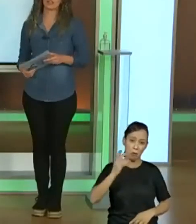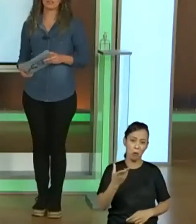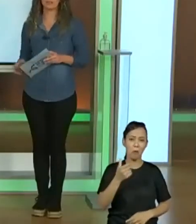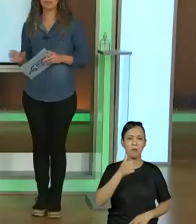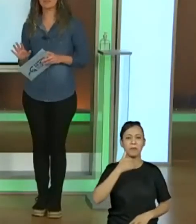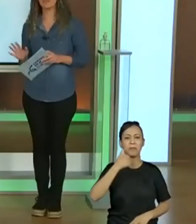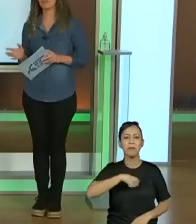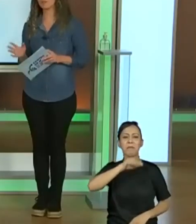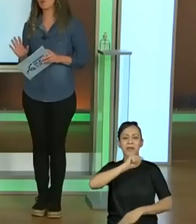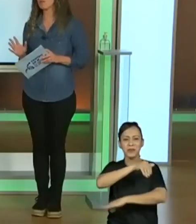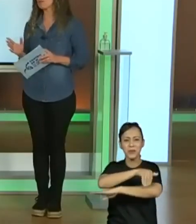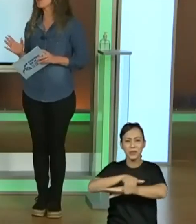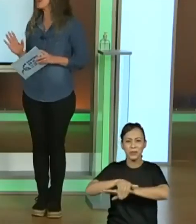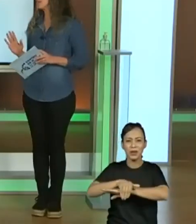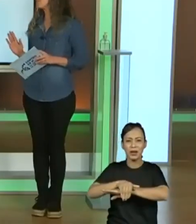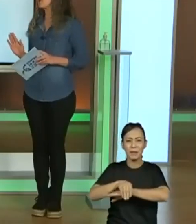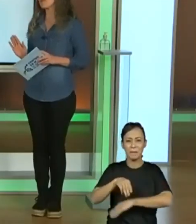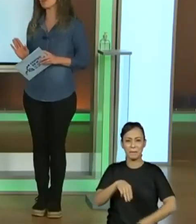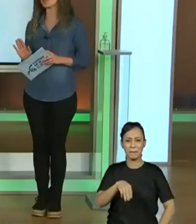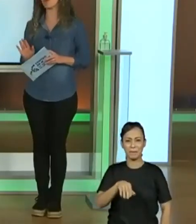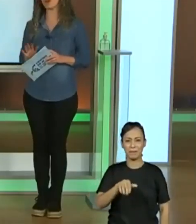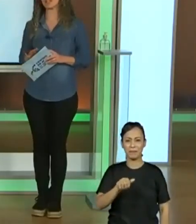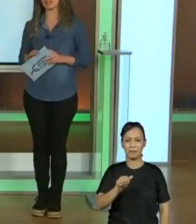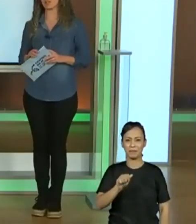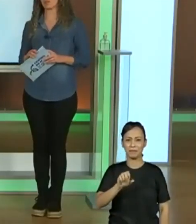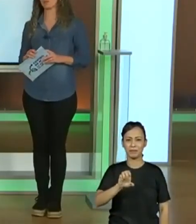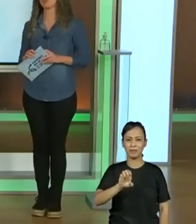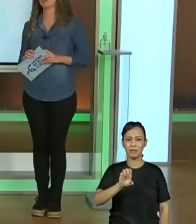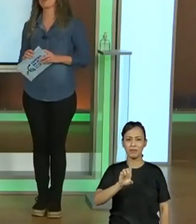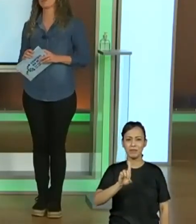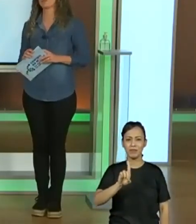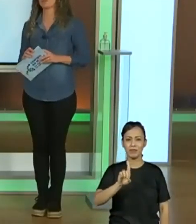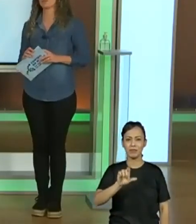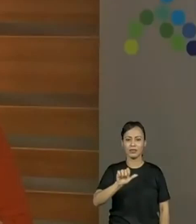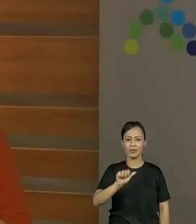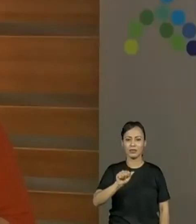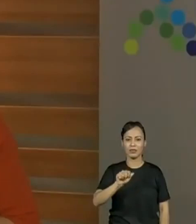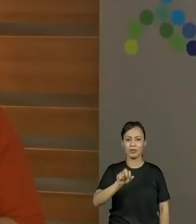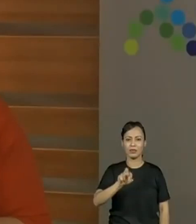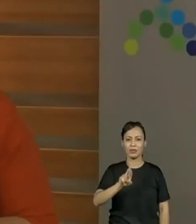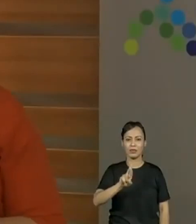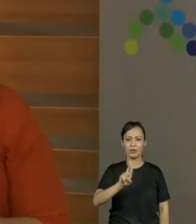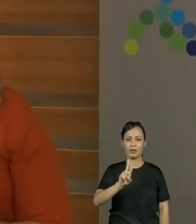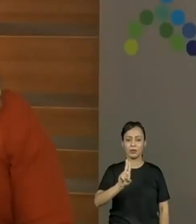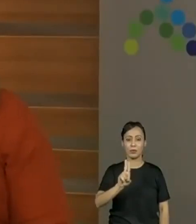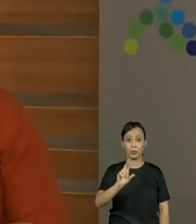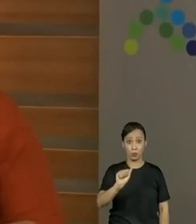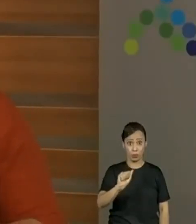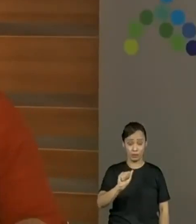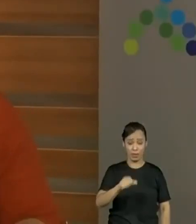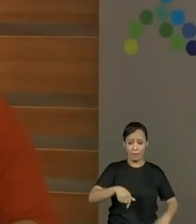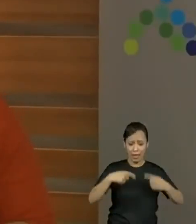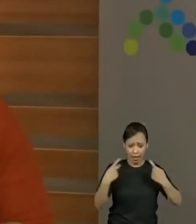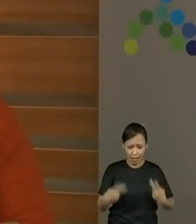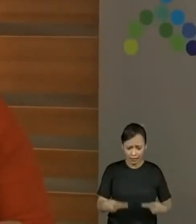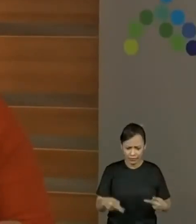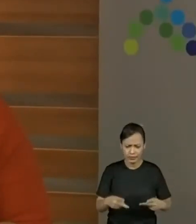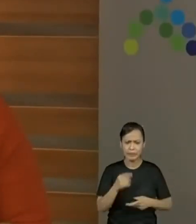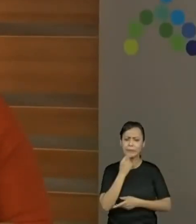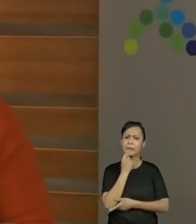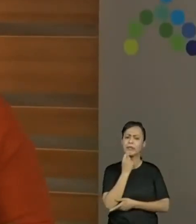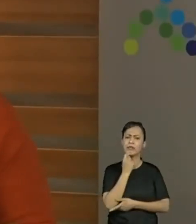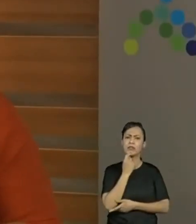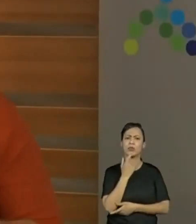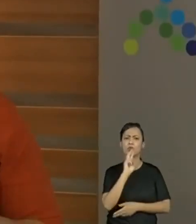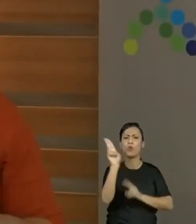tem acho que um nome diferente, pelo menos eu conheço. lá, professoras. Vocês conhecem? Né? A gente fez uma pesquisa aqui e foi